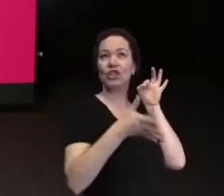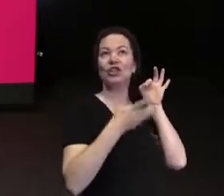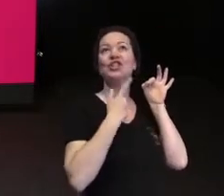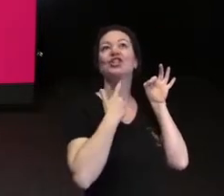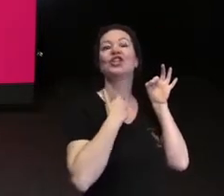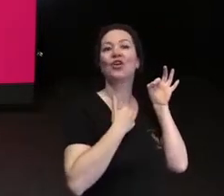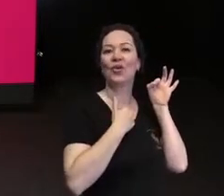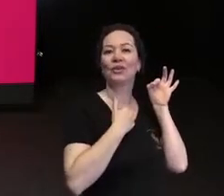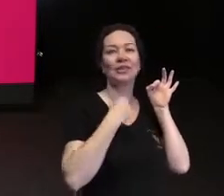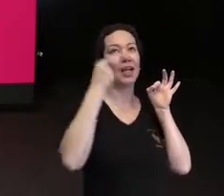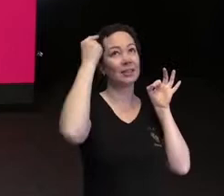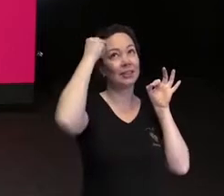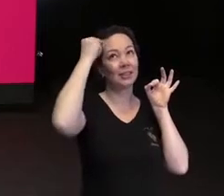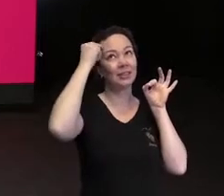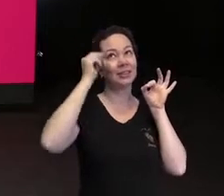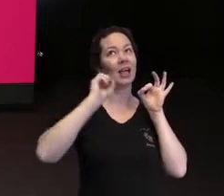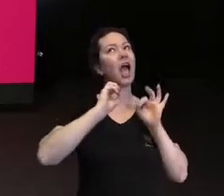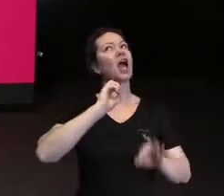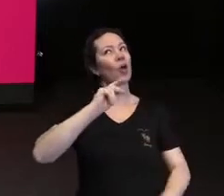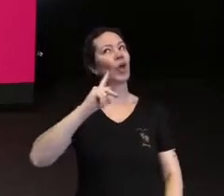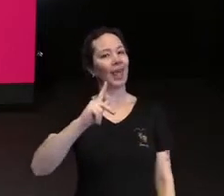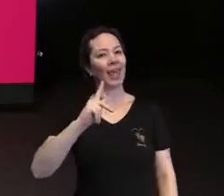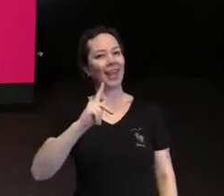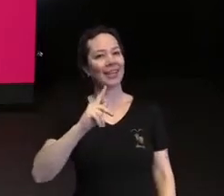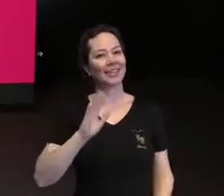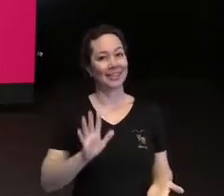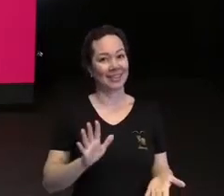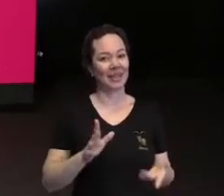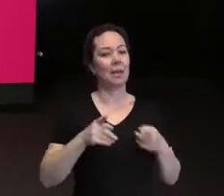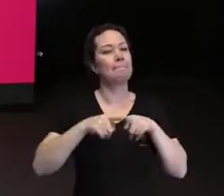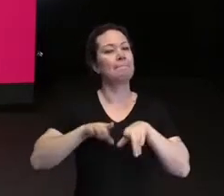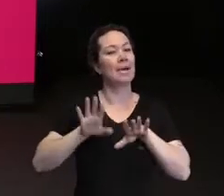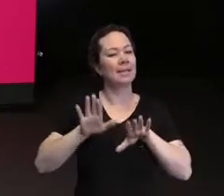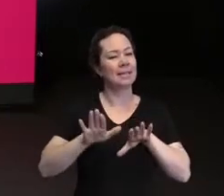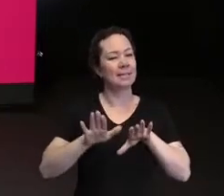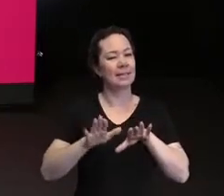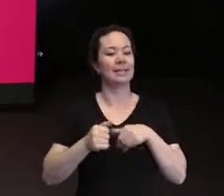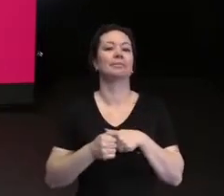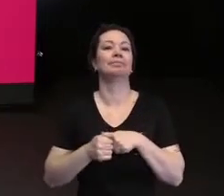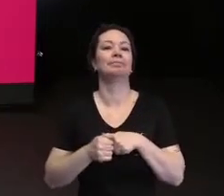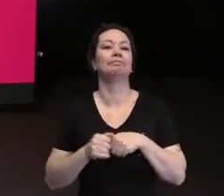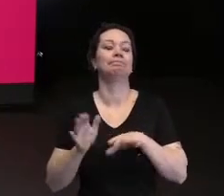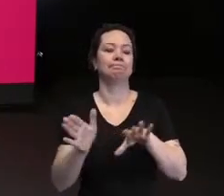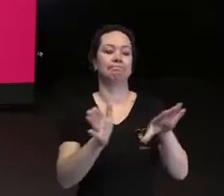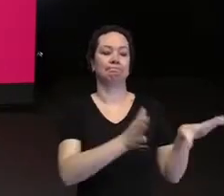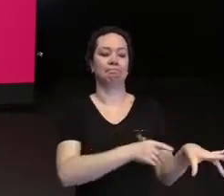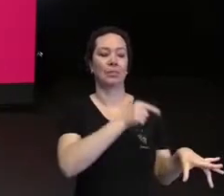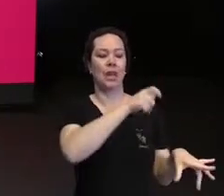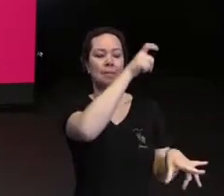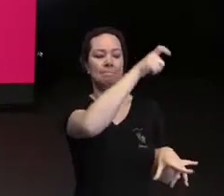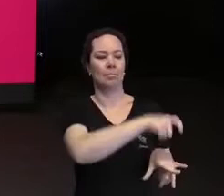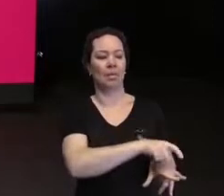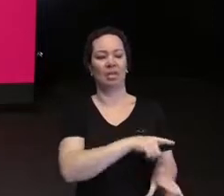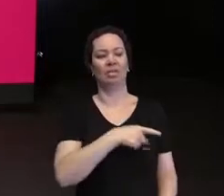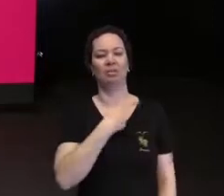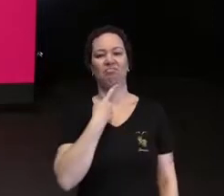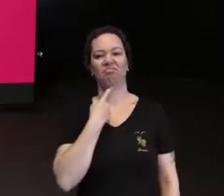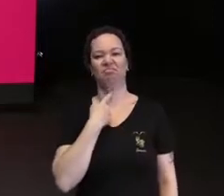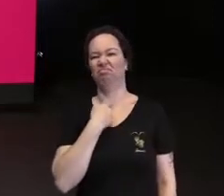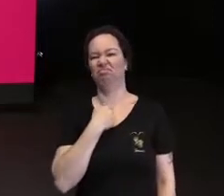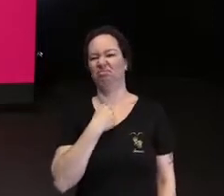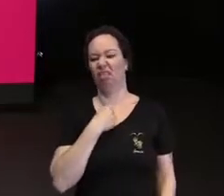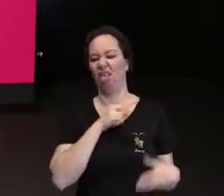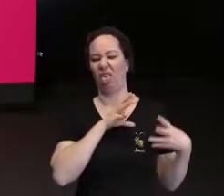que, ok. Por outro lado, quando a gente conhece alguém que é muito parecido com alguém que a gente não gosta ou teve alguma